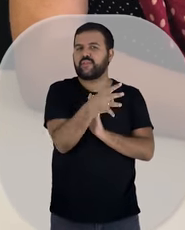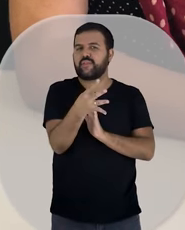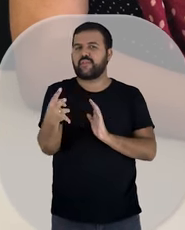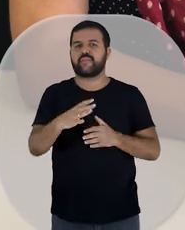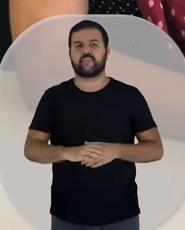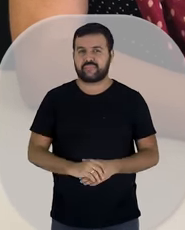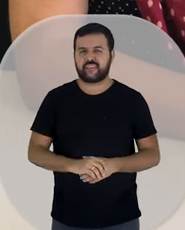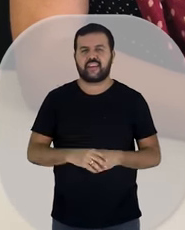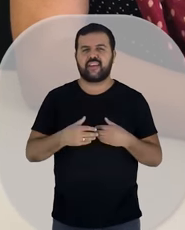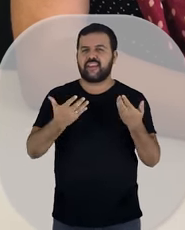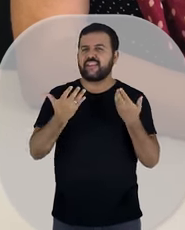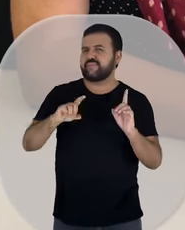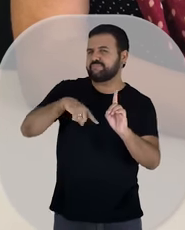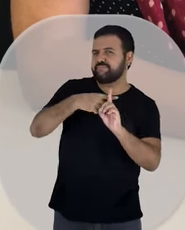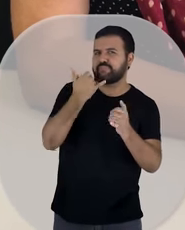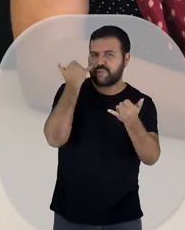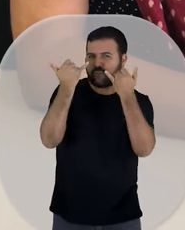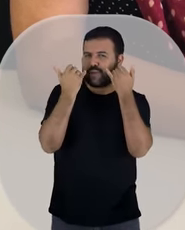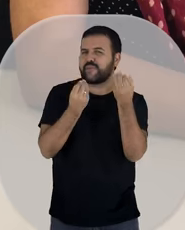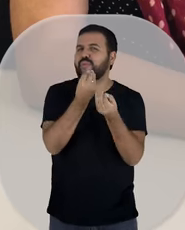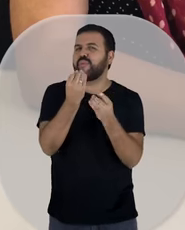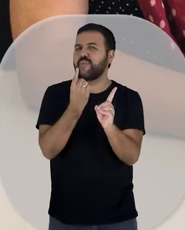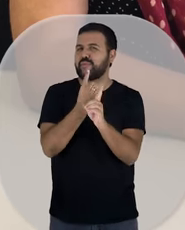visite o site do IFES e do CEFOR.